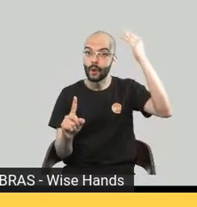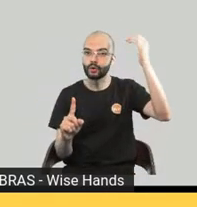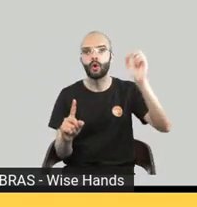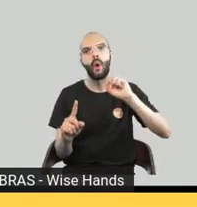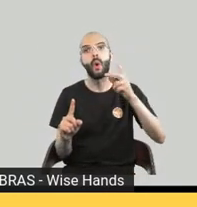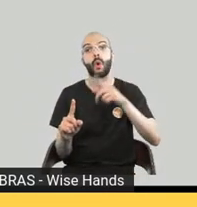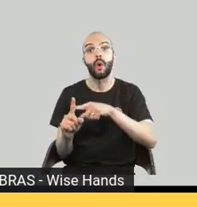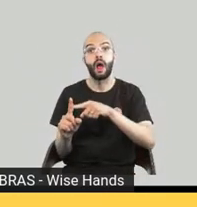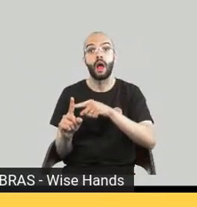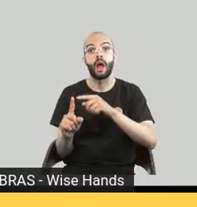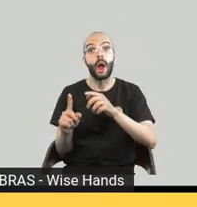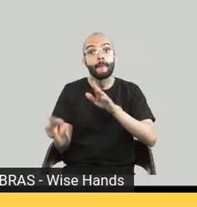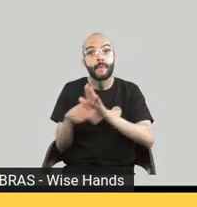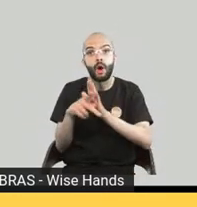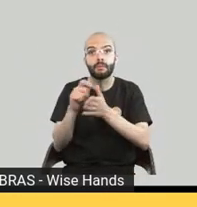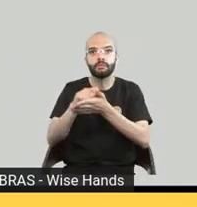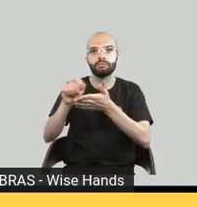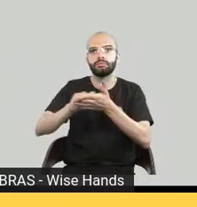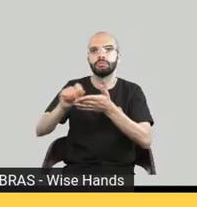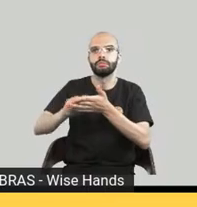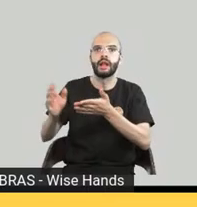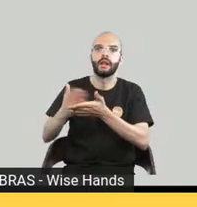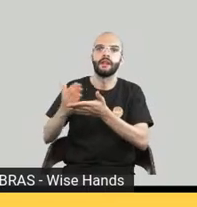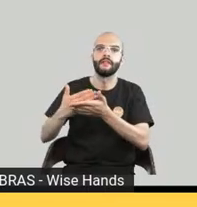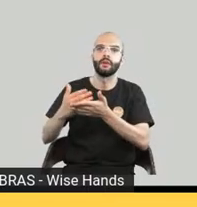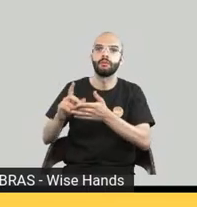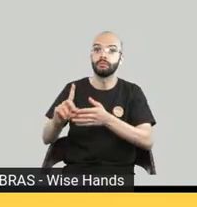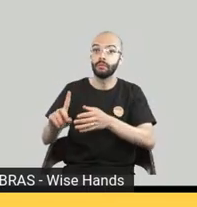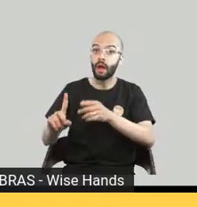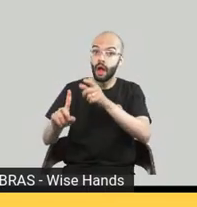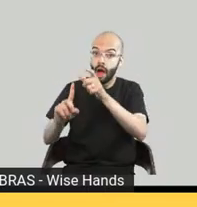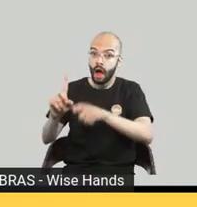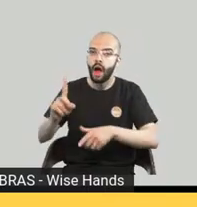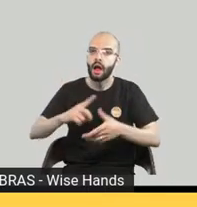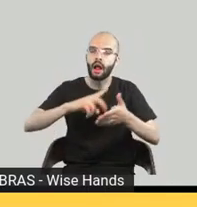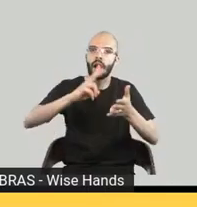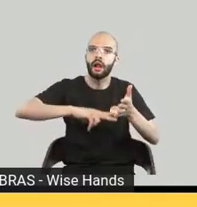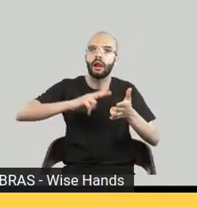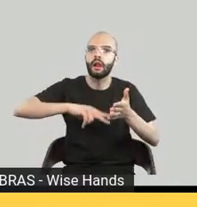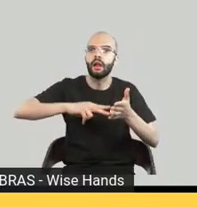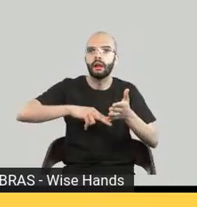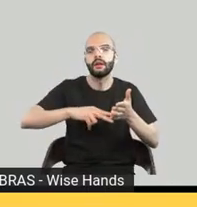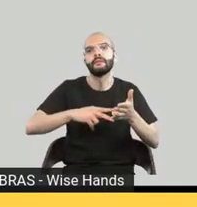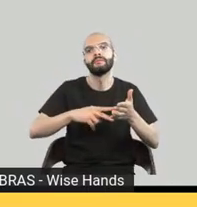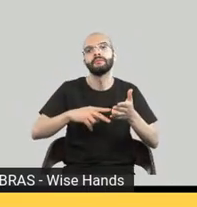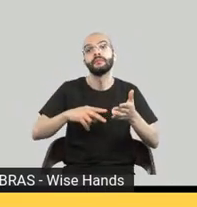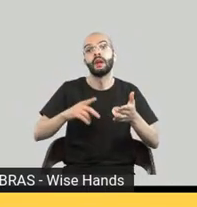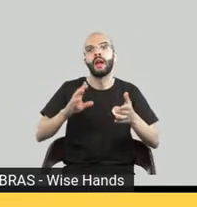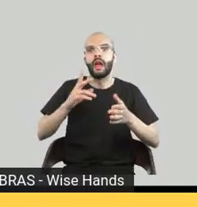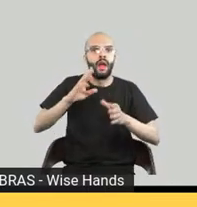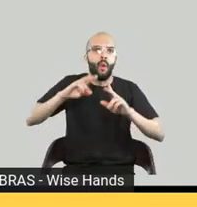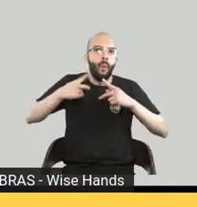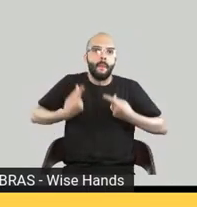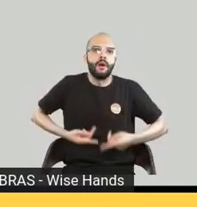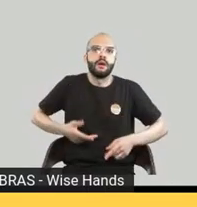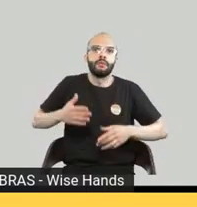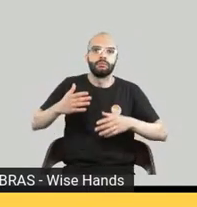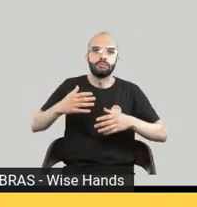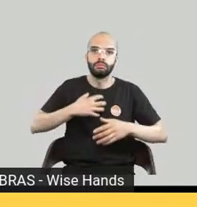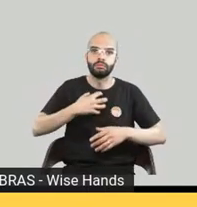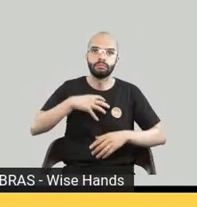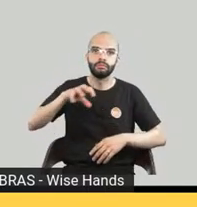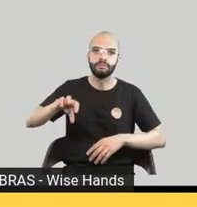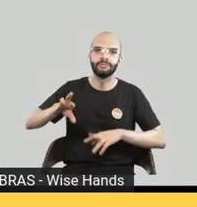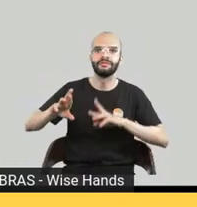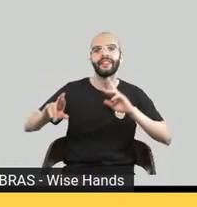até dar preferência para narradores que são formados para essa narração porque a narração fica muito mais bonita os custos são